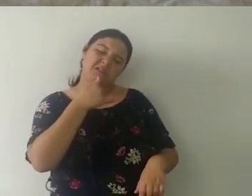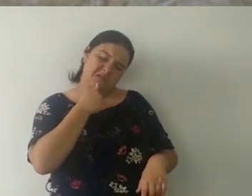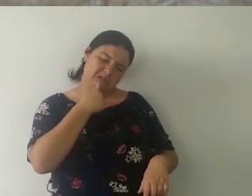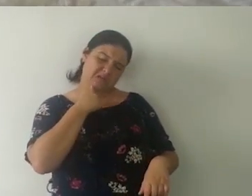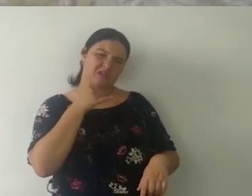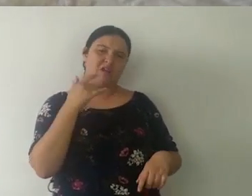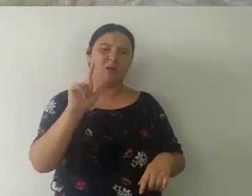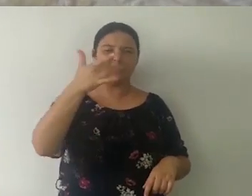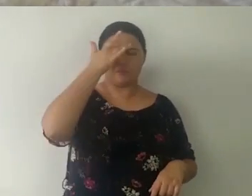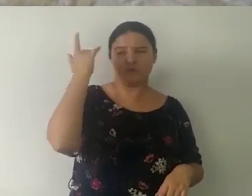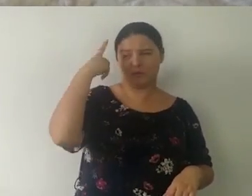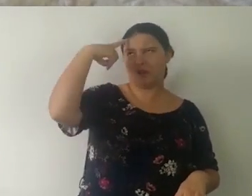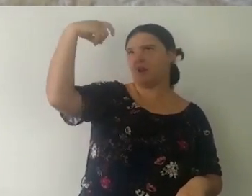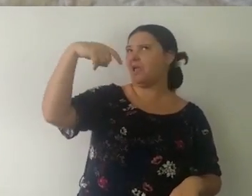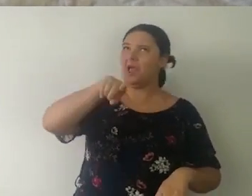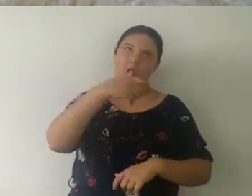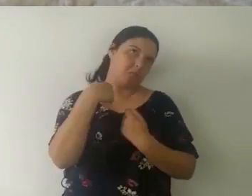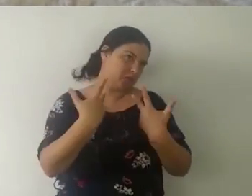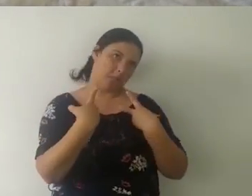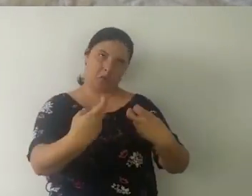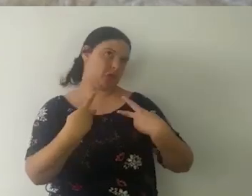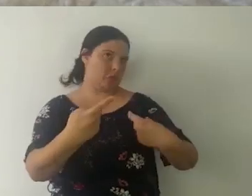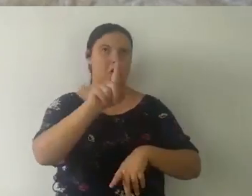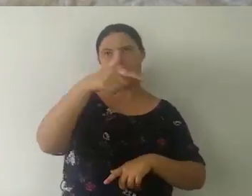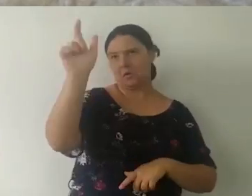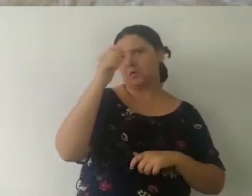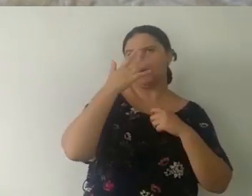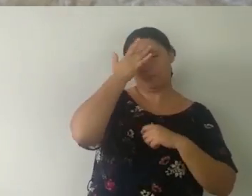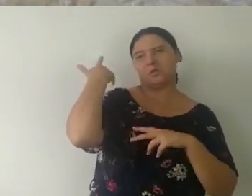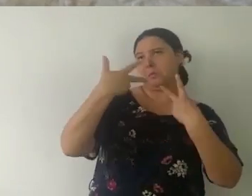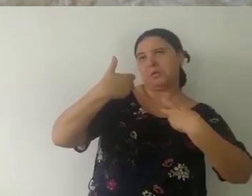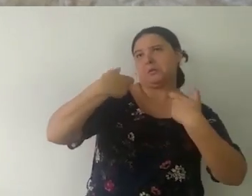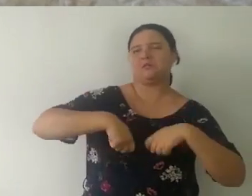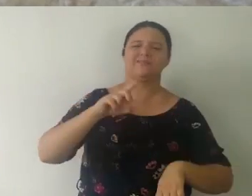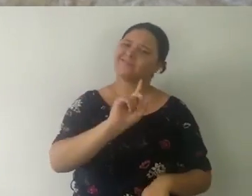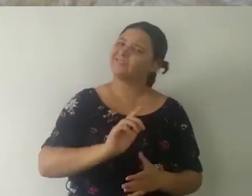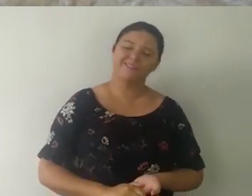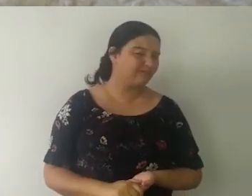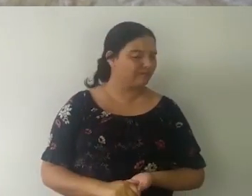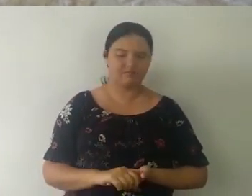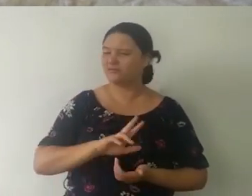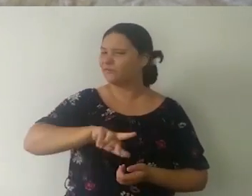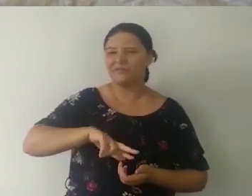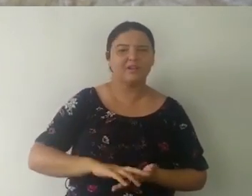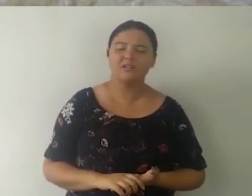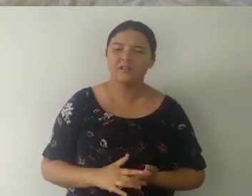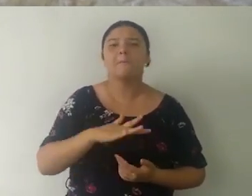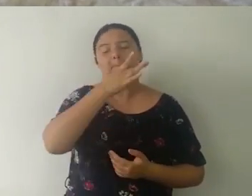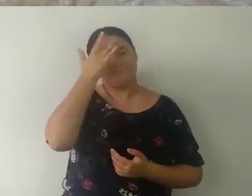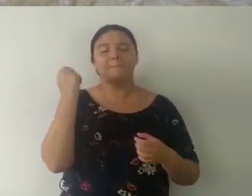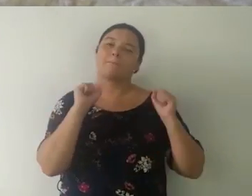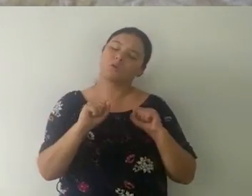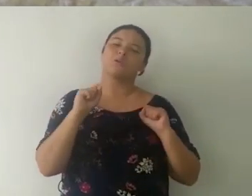relacionamento. Muita gente acha que o outro tem que adivinhar aquilo que você tá sentindo. Isso é muito comum até acontecer, né? Mas não é